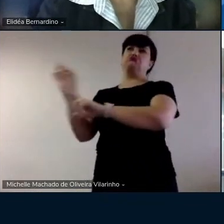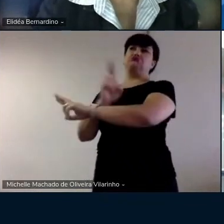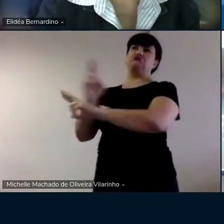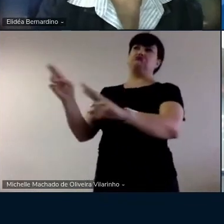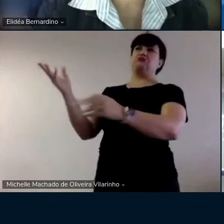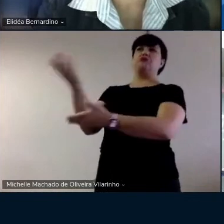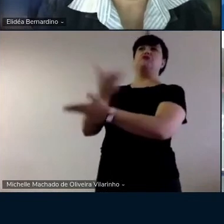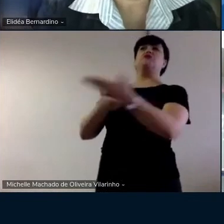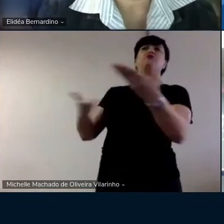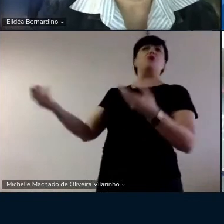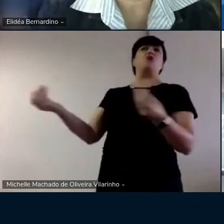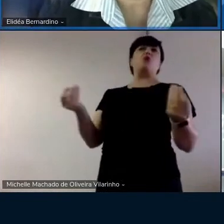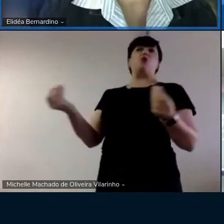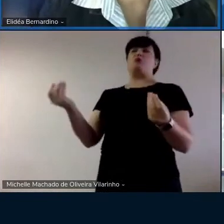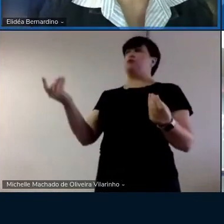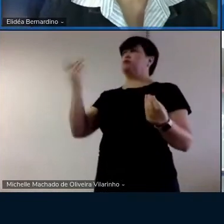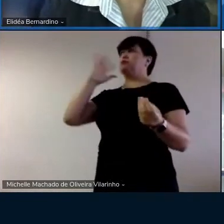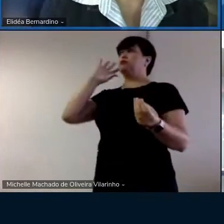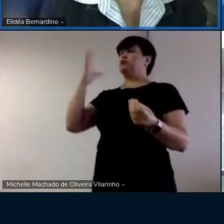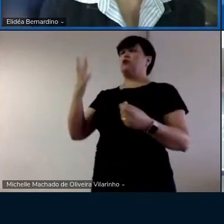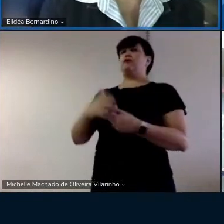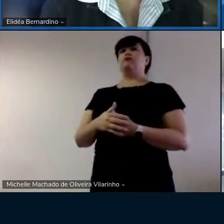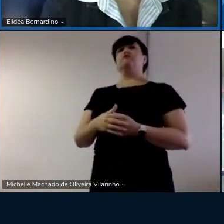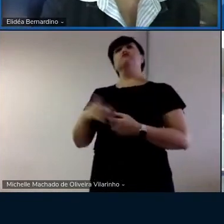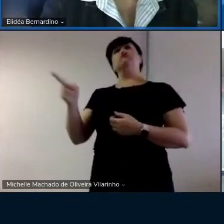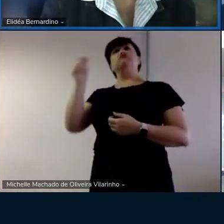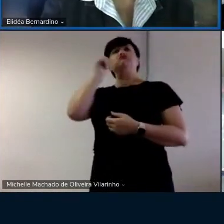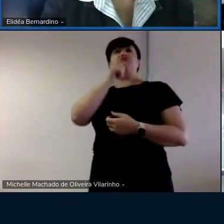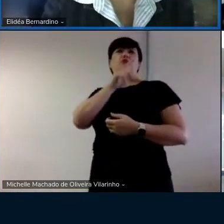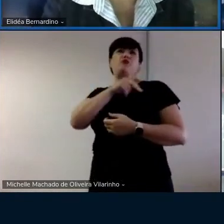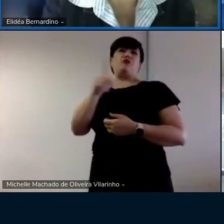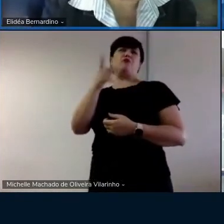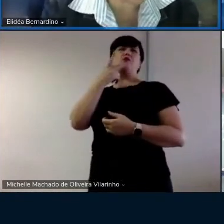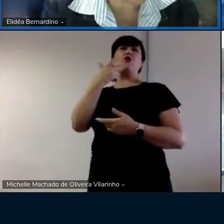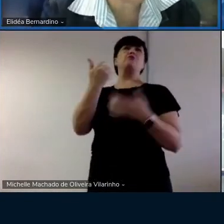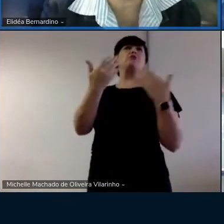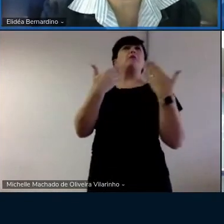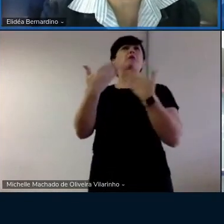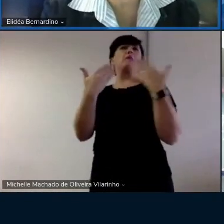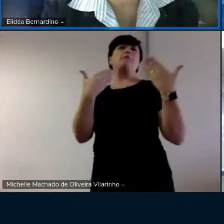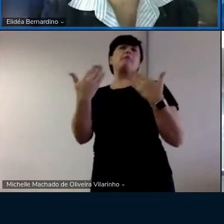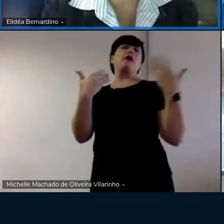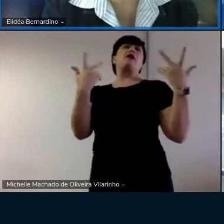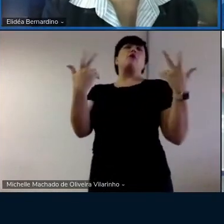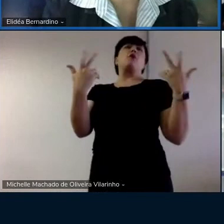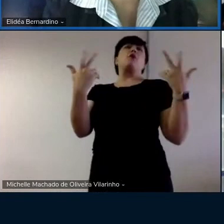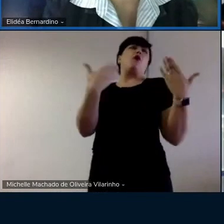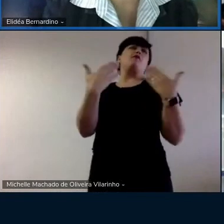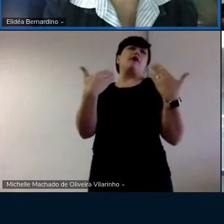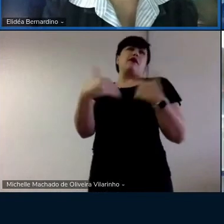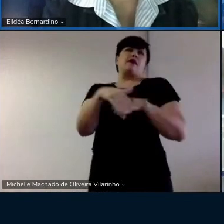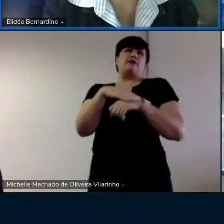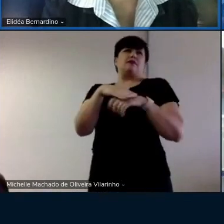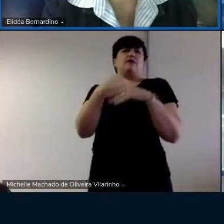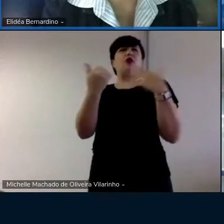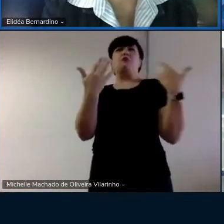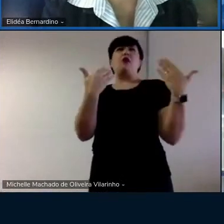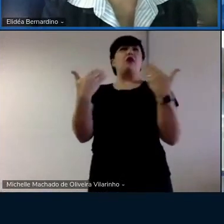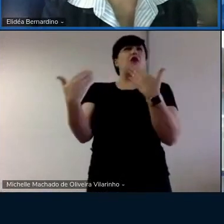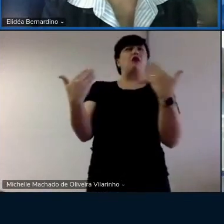Eu acho que seria melhor uma conversa. Eu prefiro fazer, tipo, uma conversa com a Ingrid.